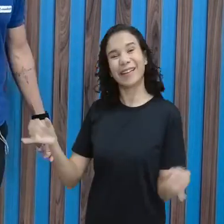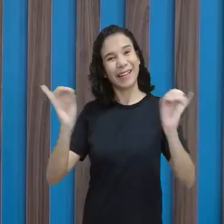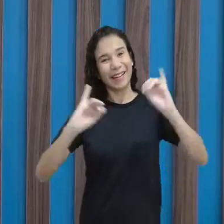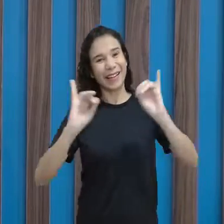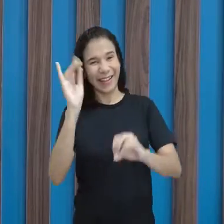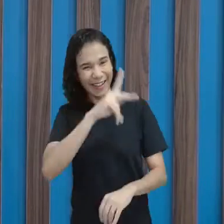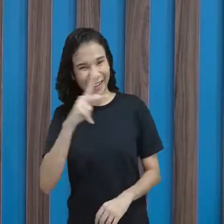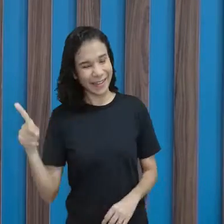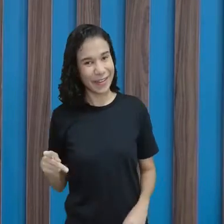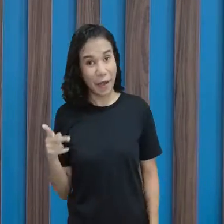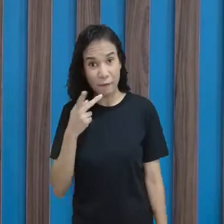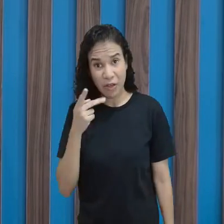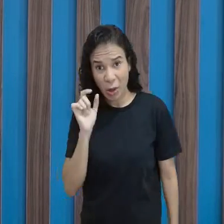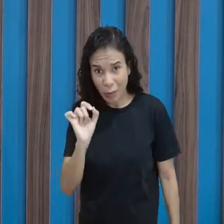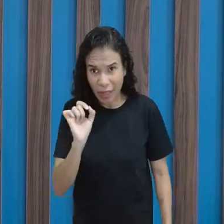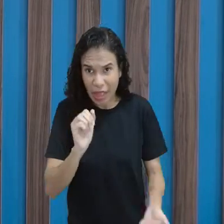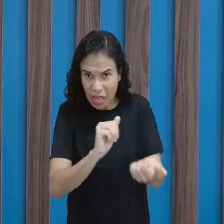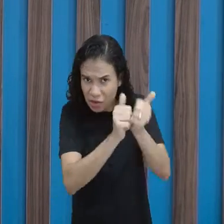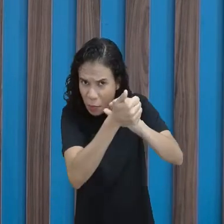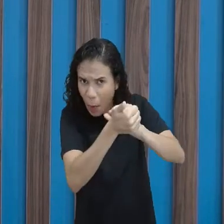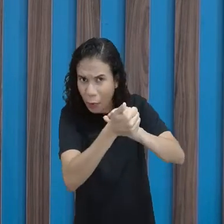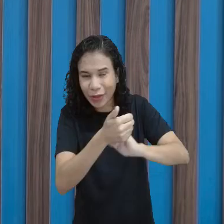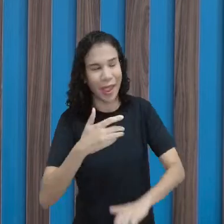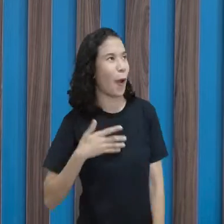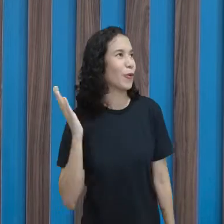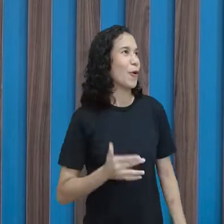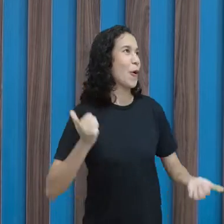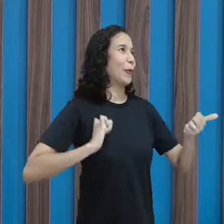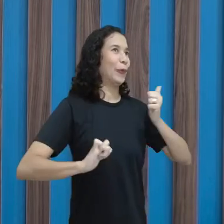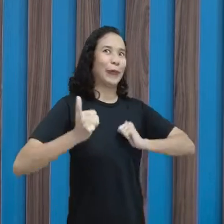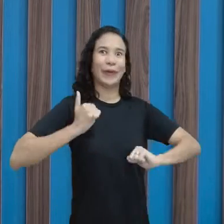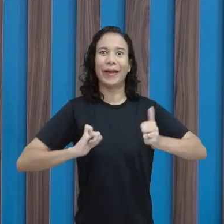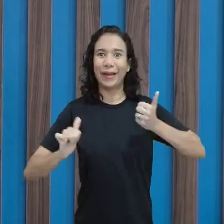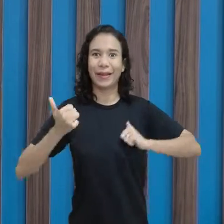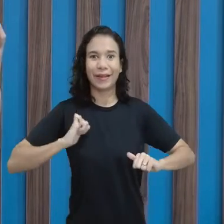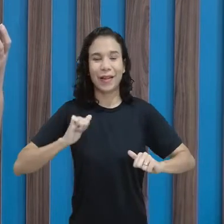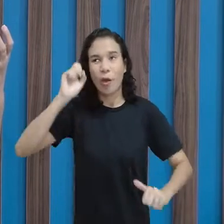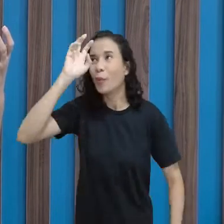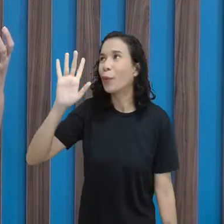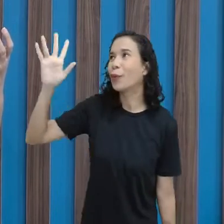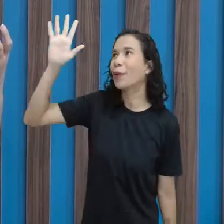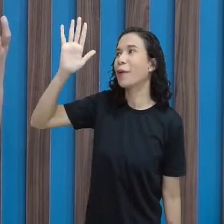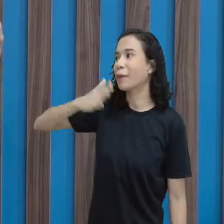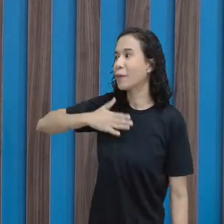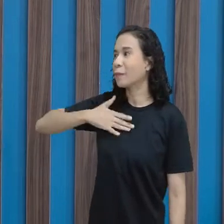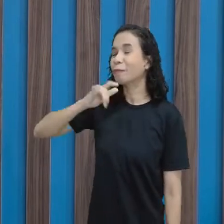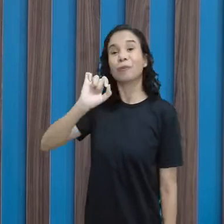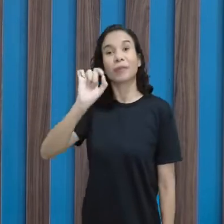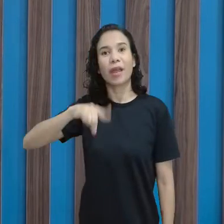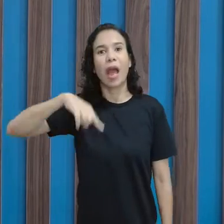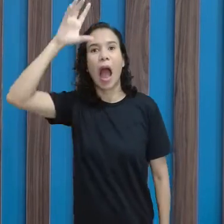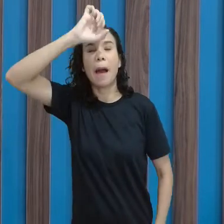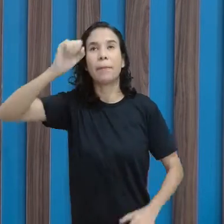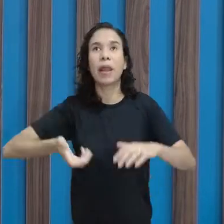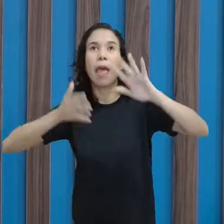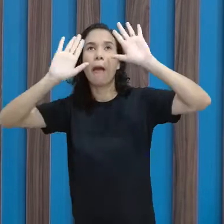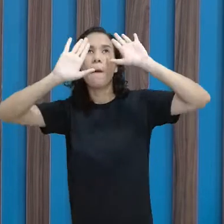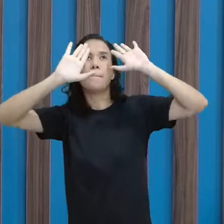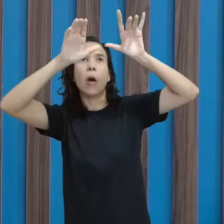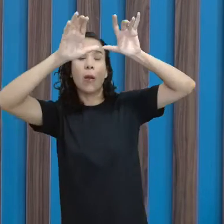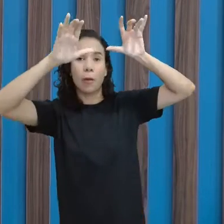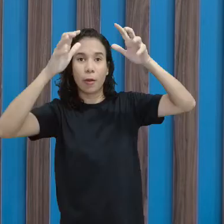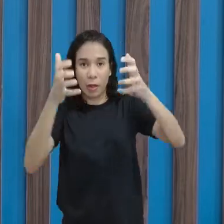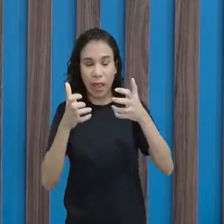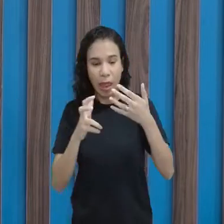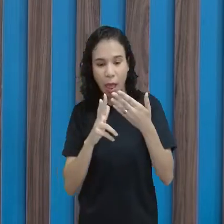Ah, menino, chegou nos esportes aqui, eu estou louca, né? Sonho da vida, aprender vôlei. Ela queria cortar